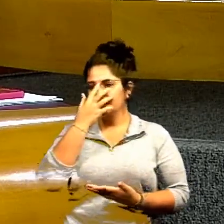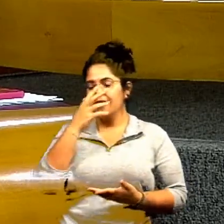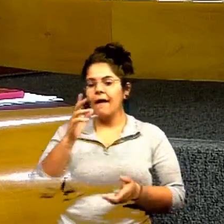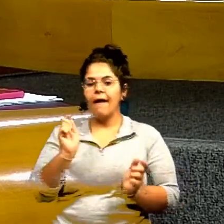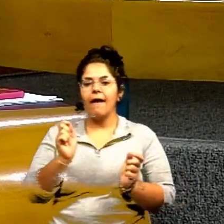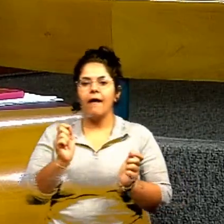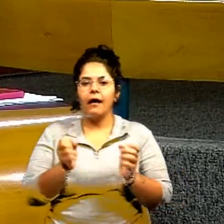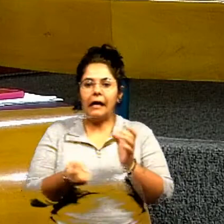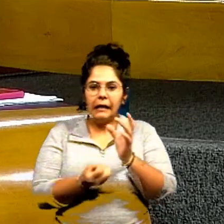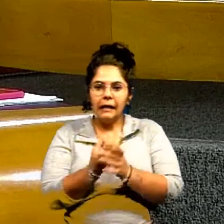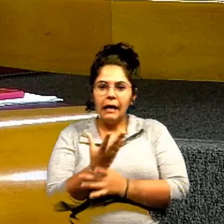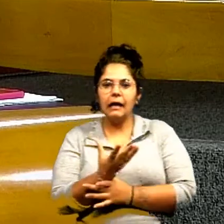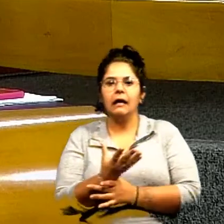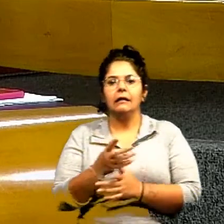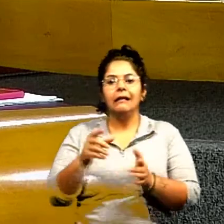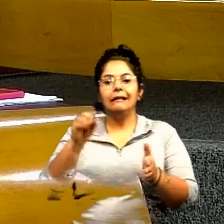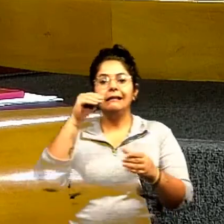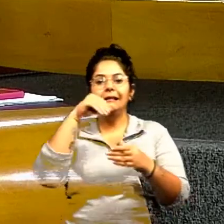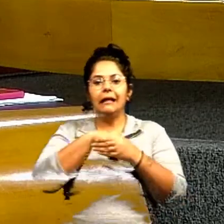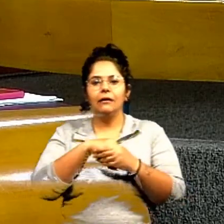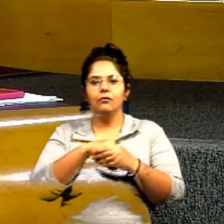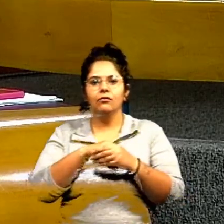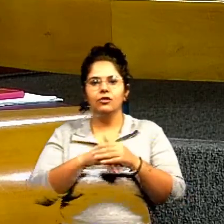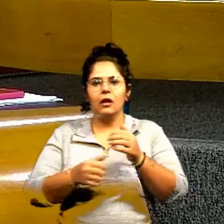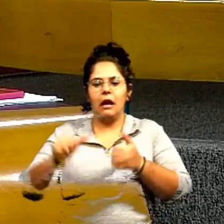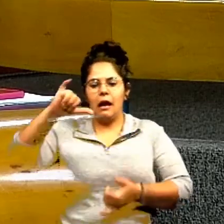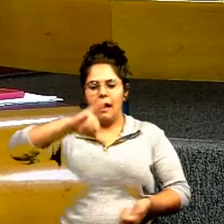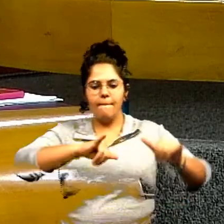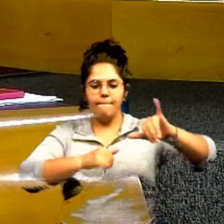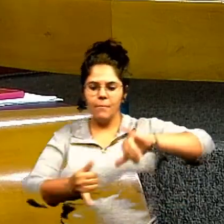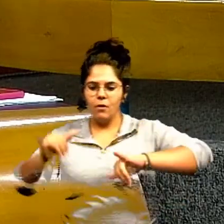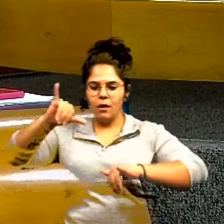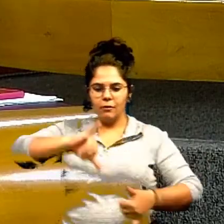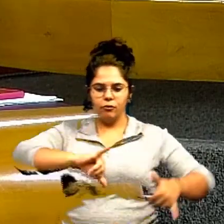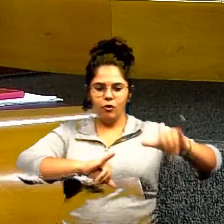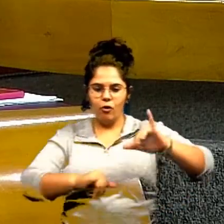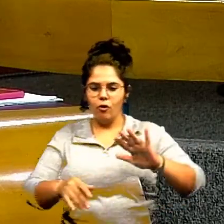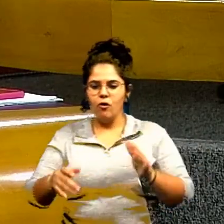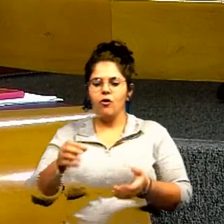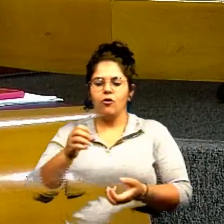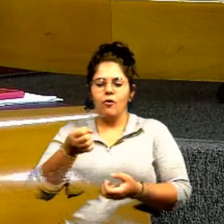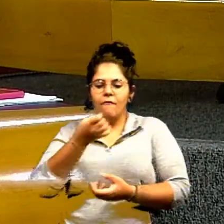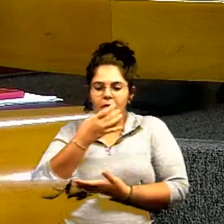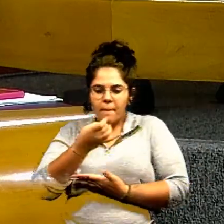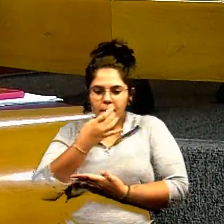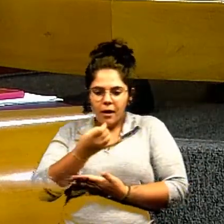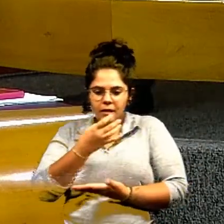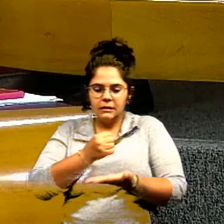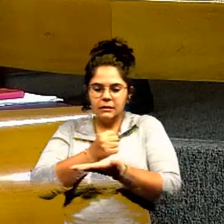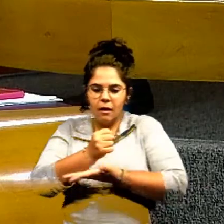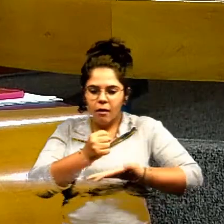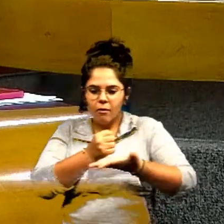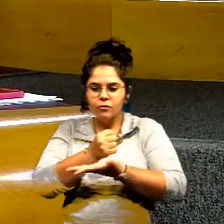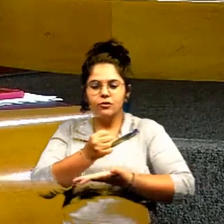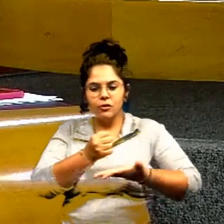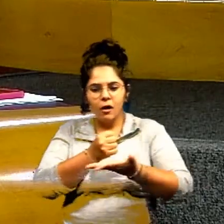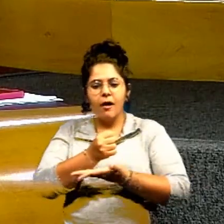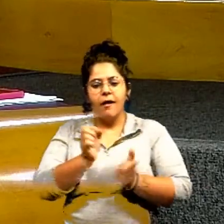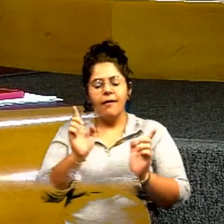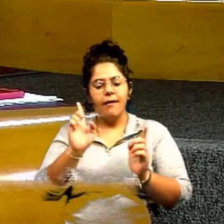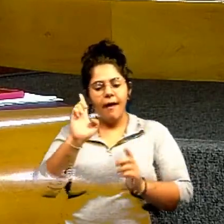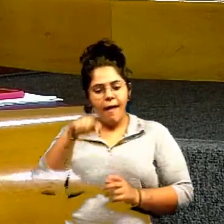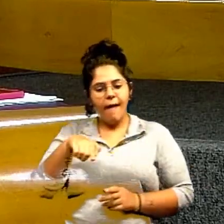laboratórios em indústrias farmacêuticas preparadas adequadas e nos servem em casos de